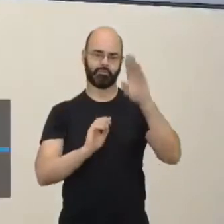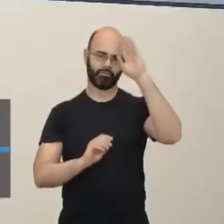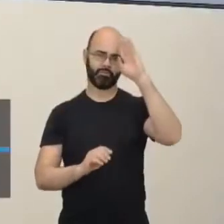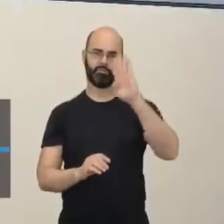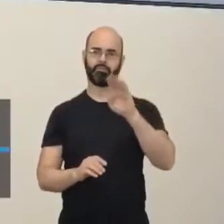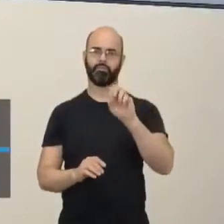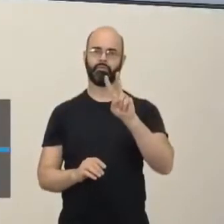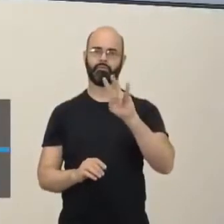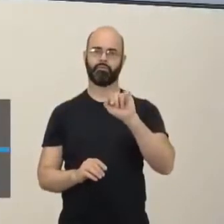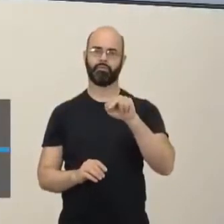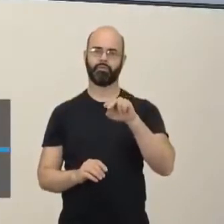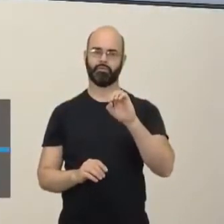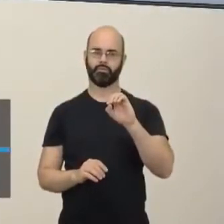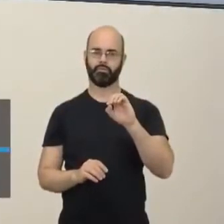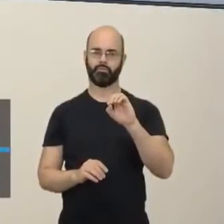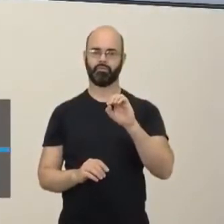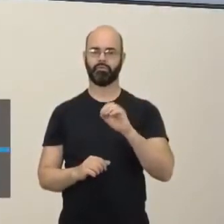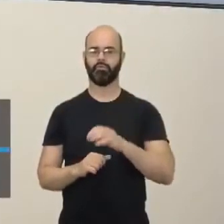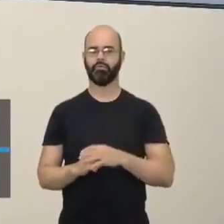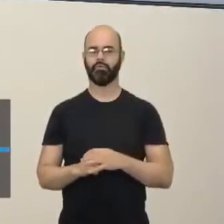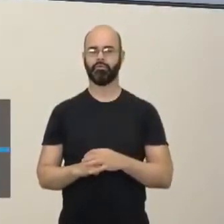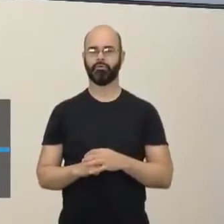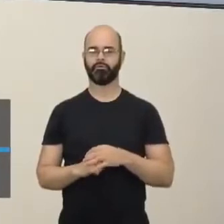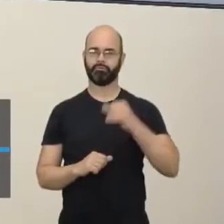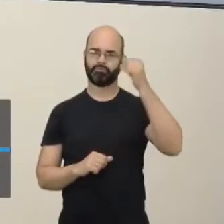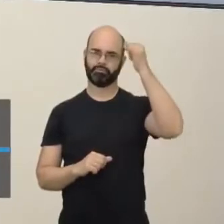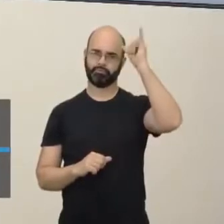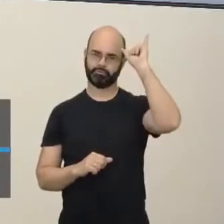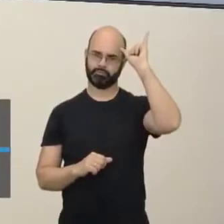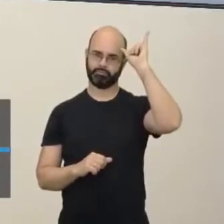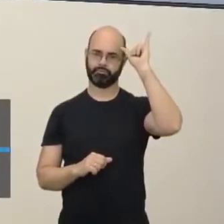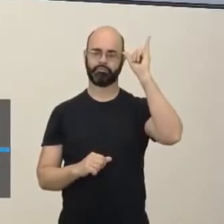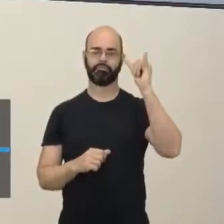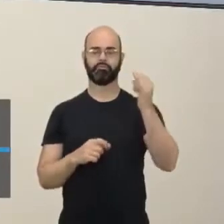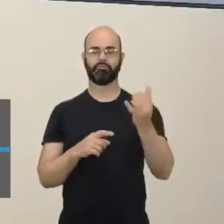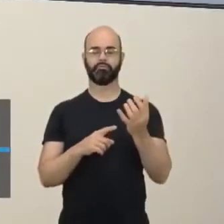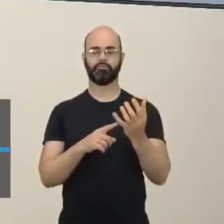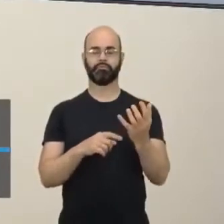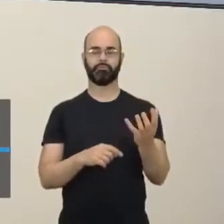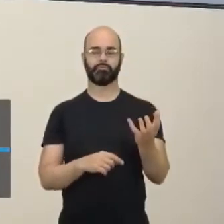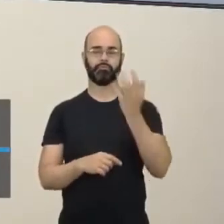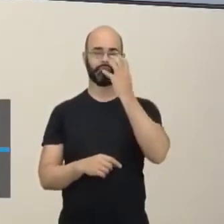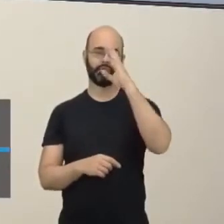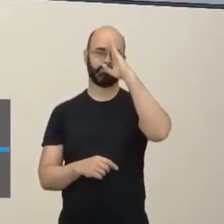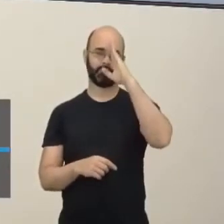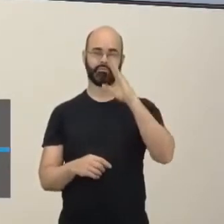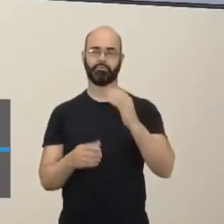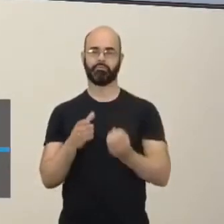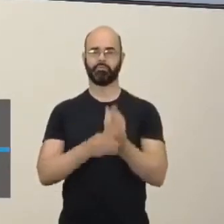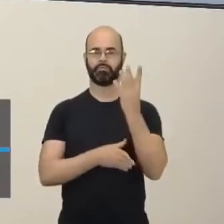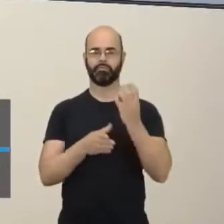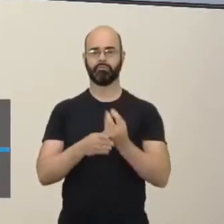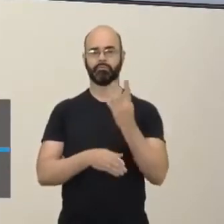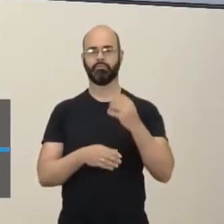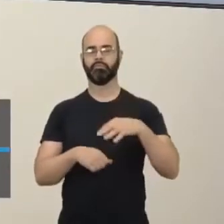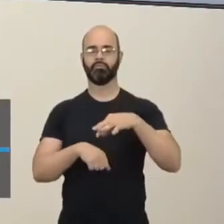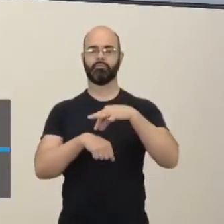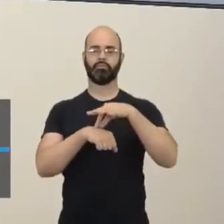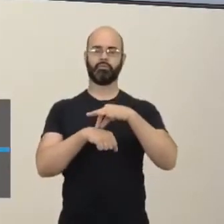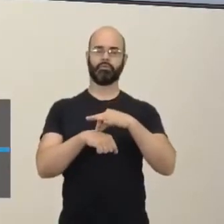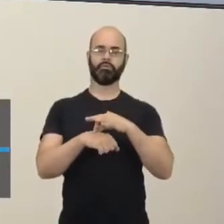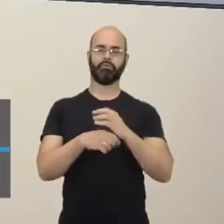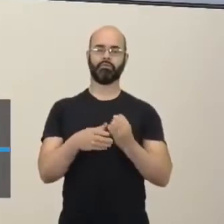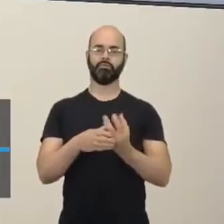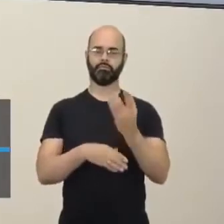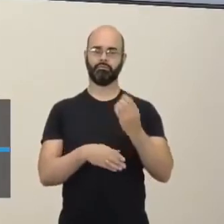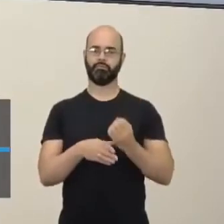E aí ele aparece em destaque aí na América Latina, com os maiores produtores de carne, principalmente a